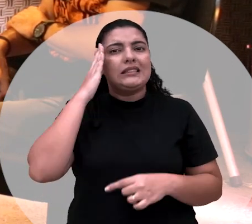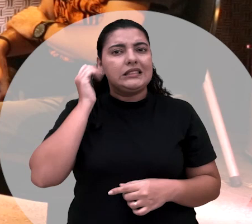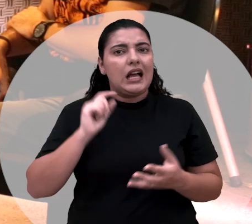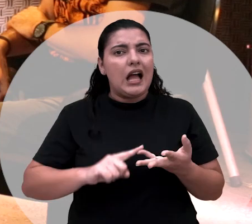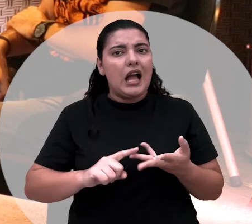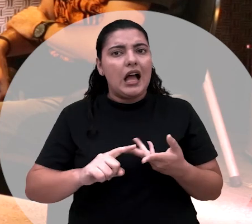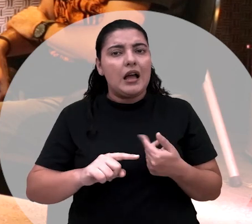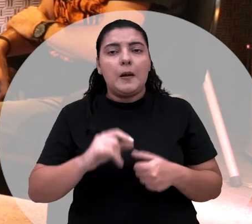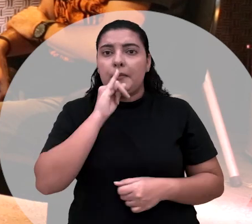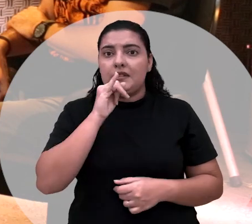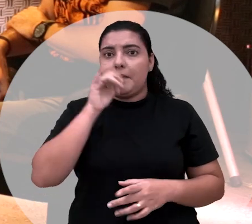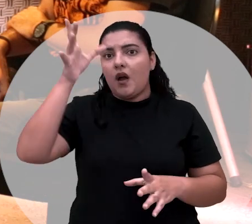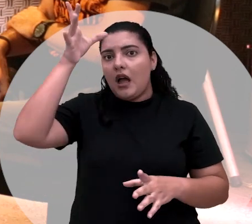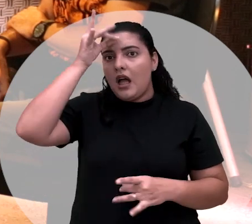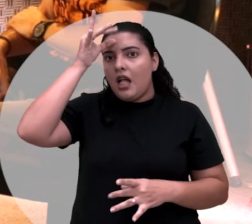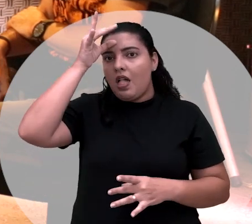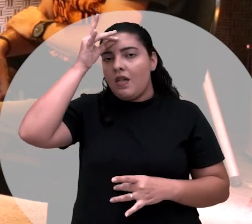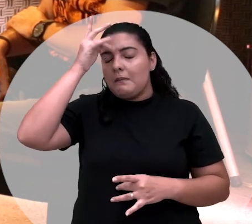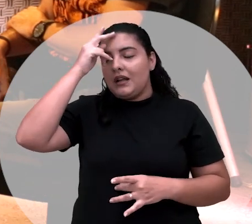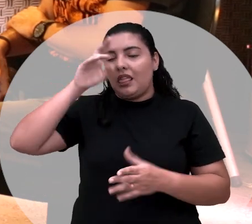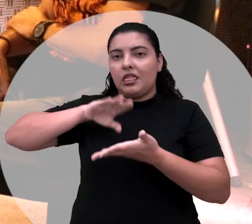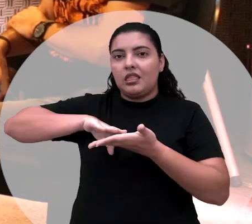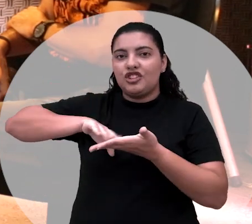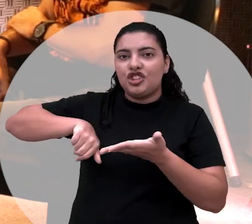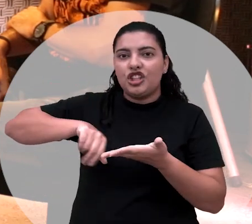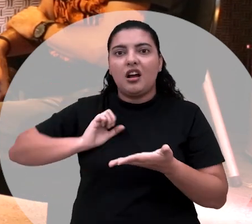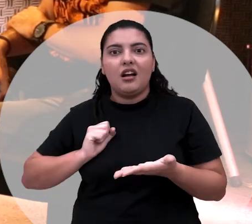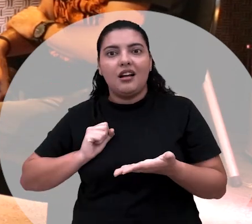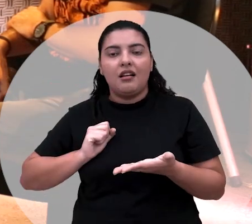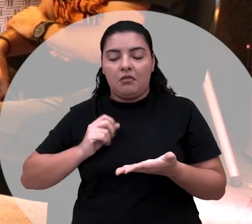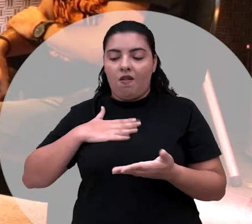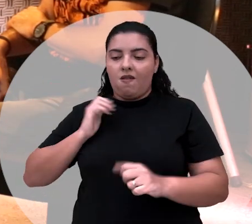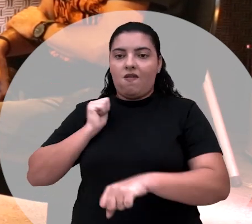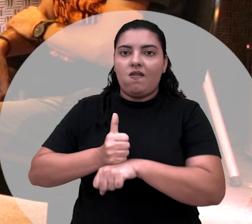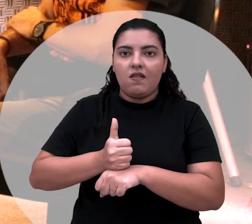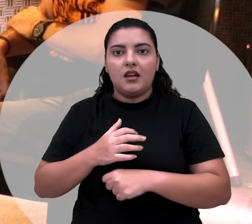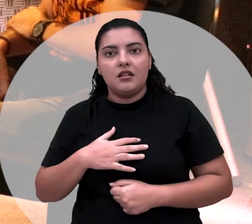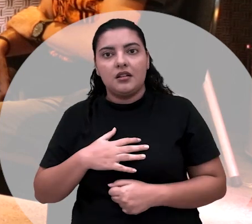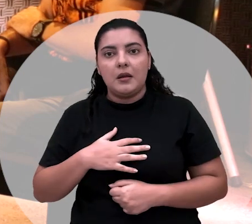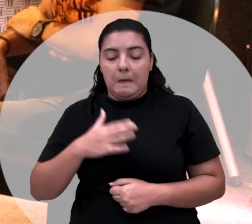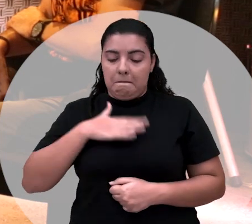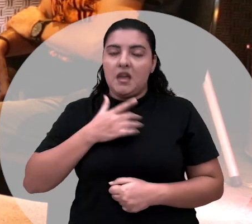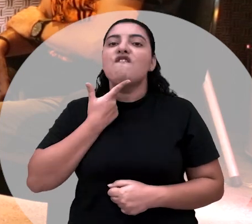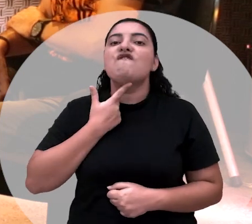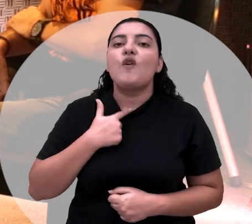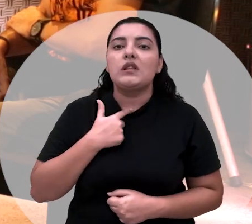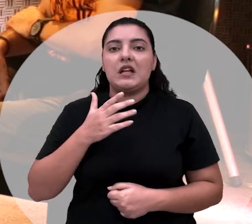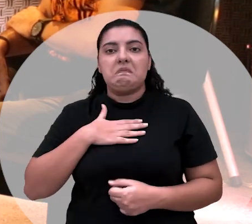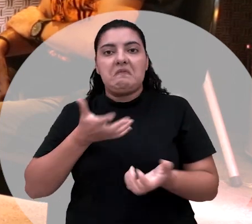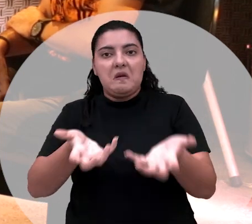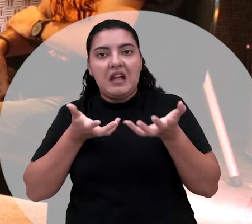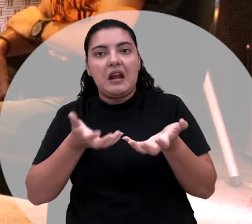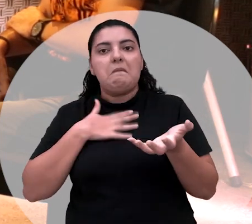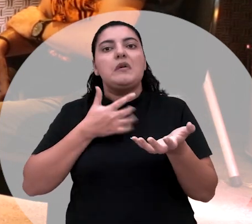vezes, ele atropela a entidade. Por mais que ele esteja com a entidade, ele atropela. Ele bota os quereres dele, a vontade dele, o